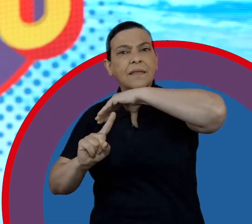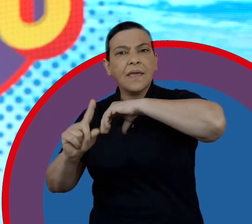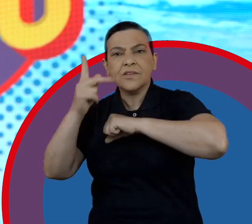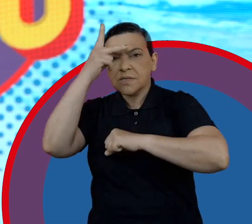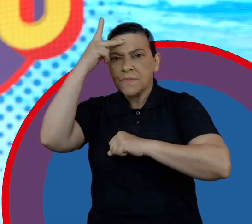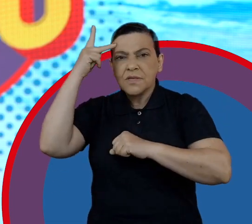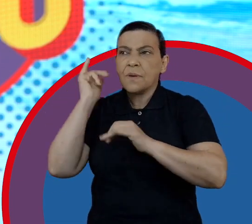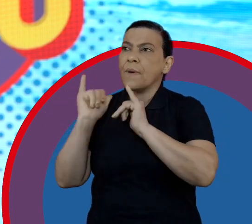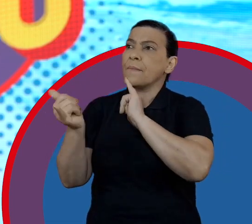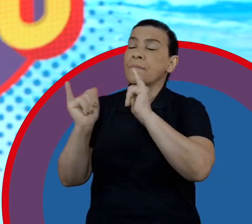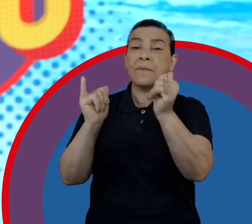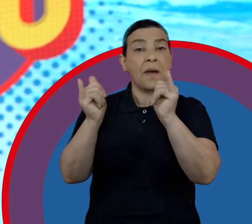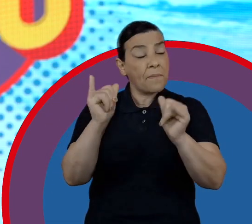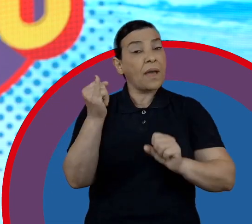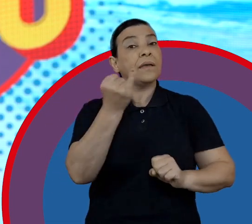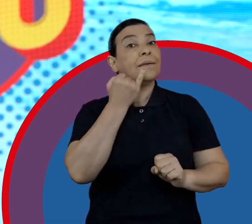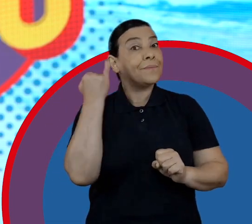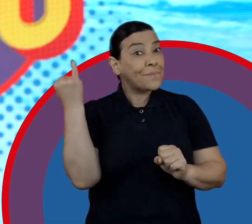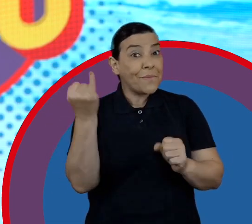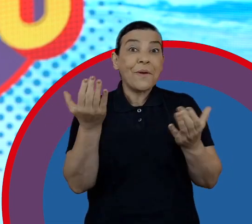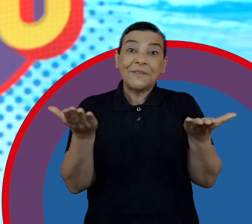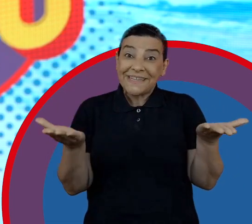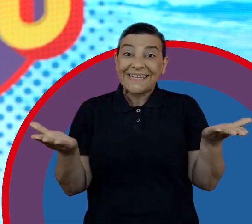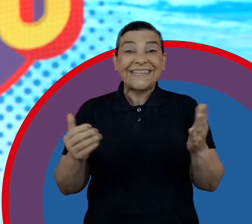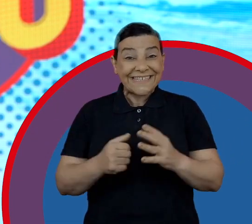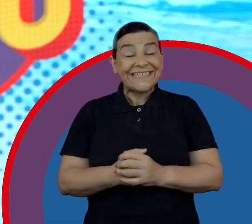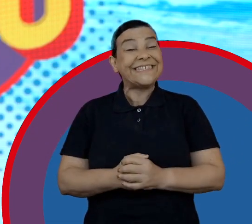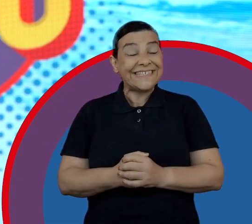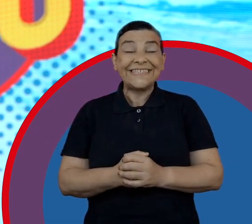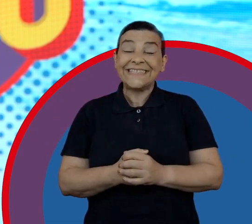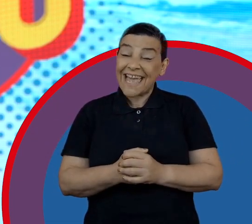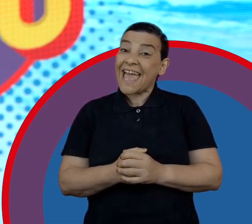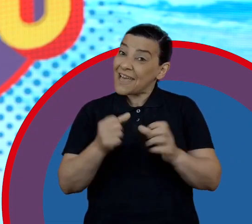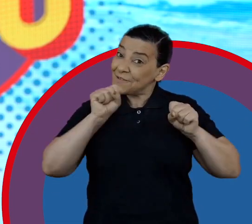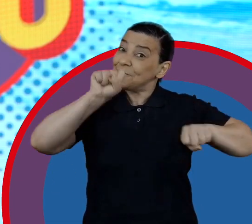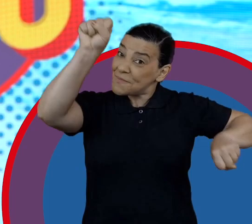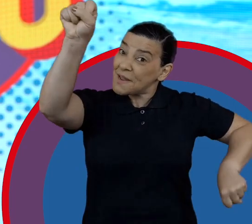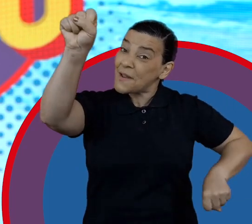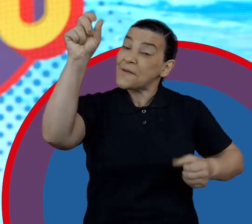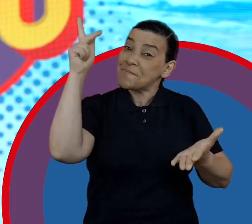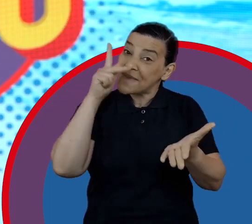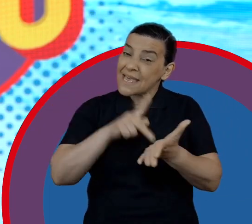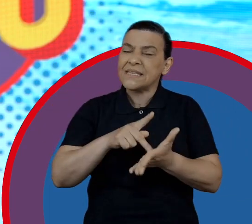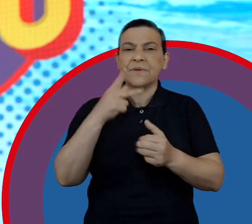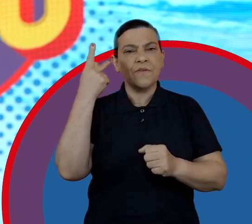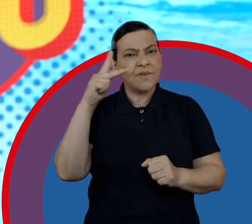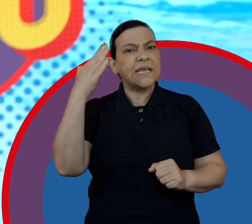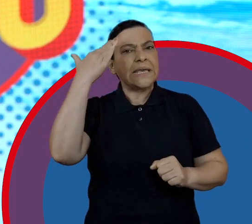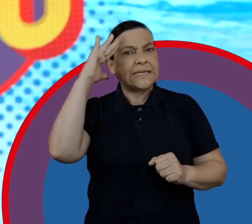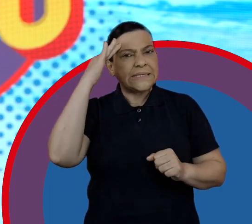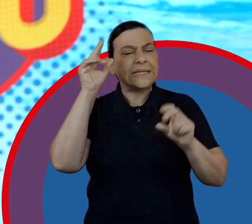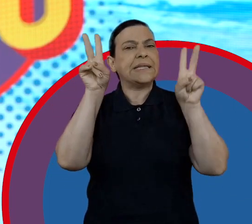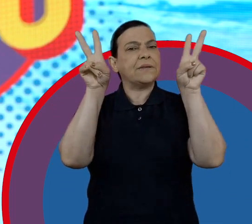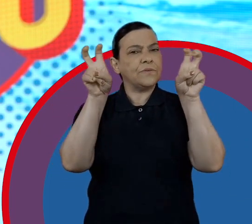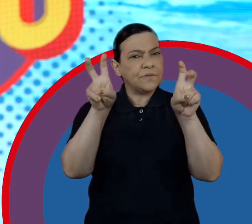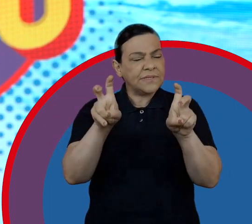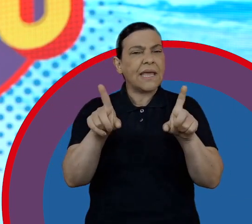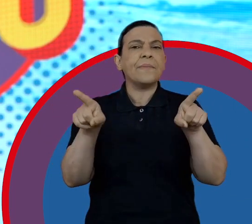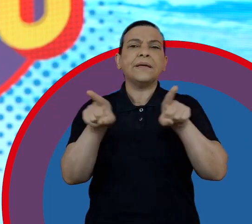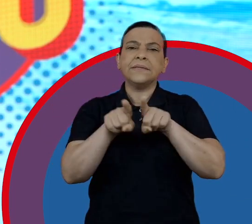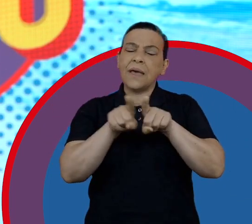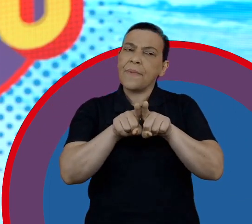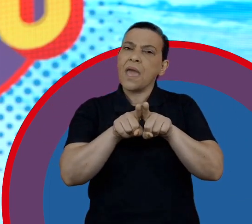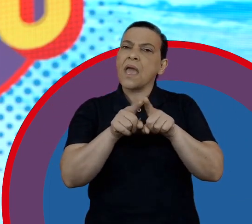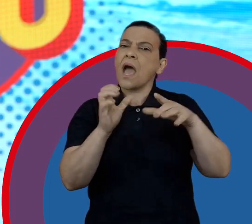interagir com as pessoas com quem você convive, já é um grande passo. Isso é ser um super-herói. É você dominar, você